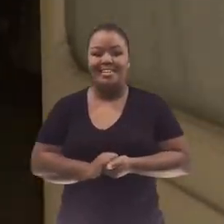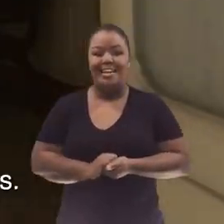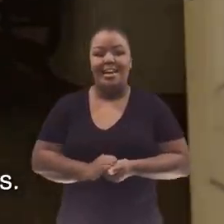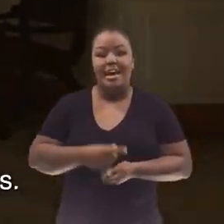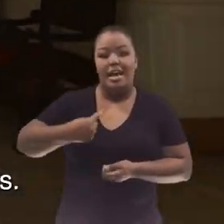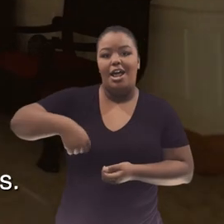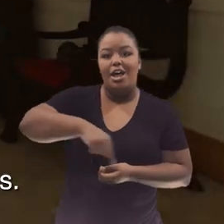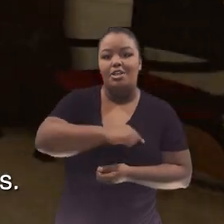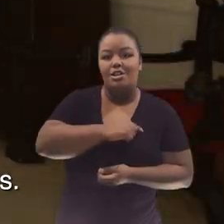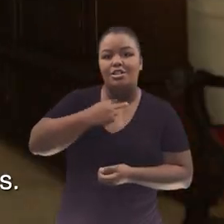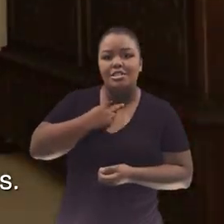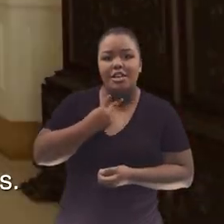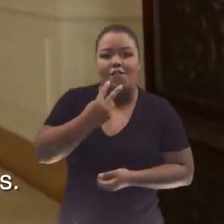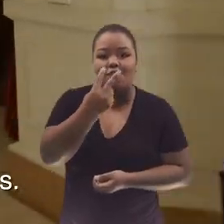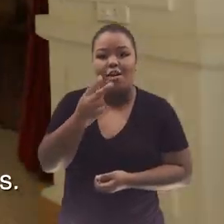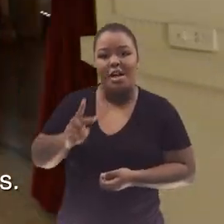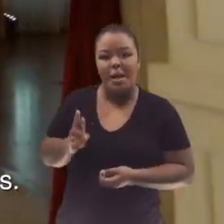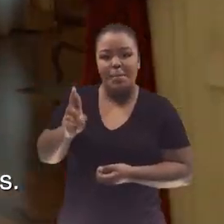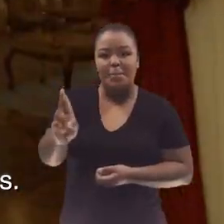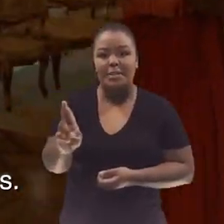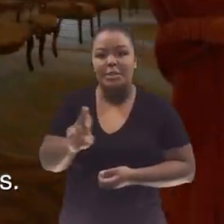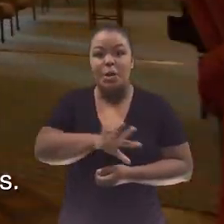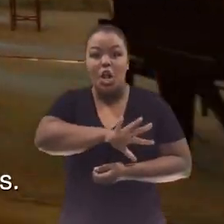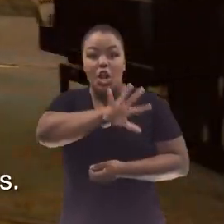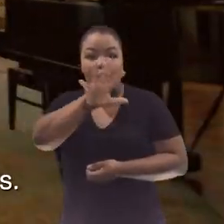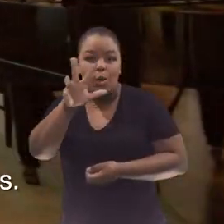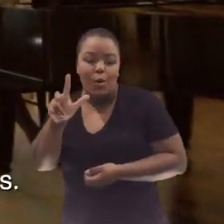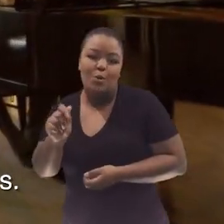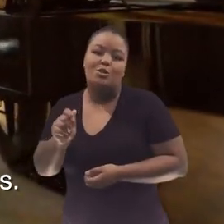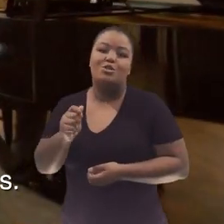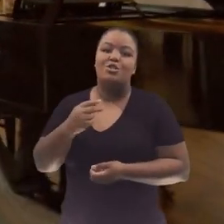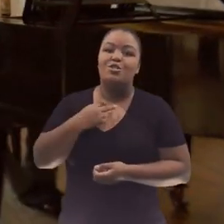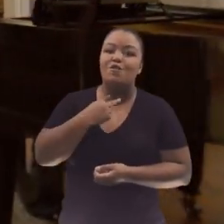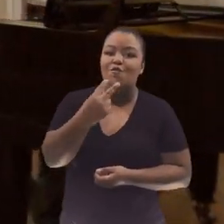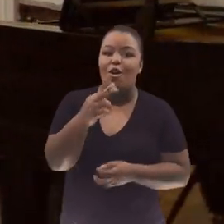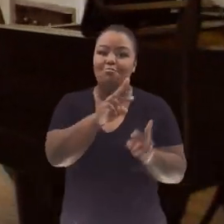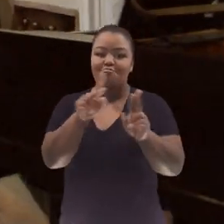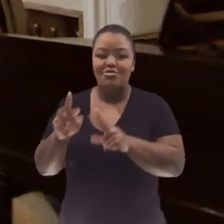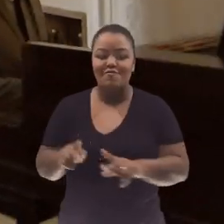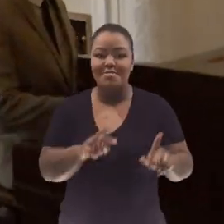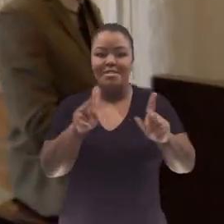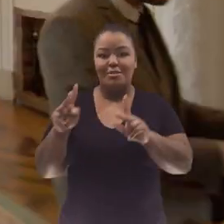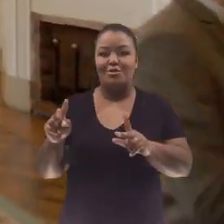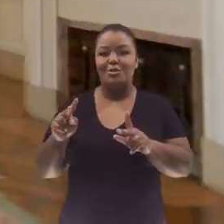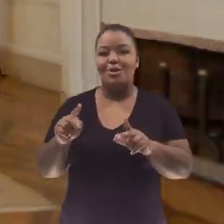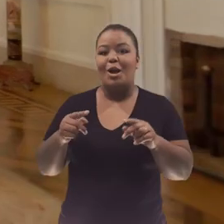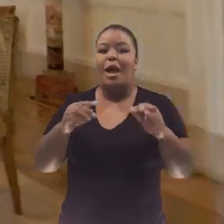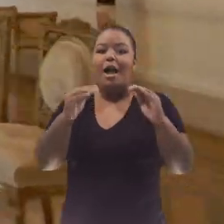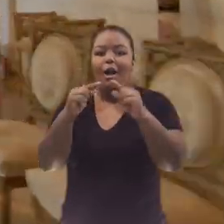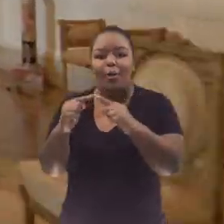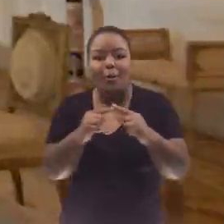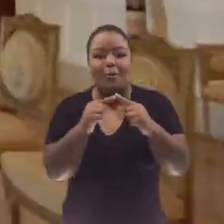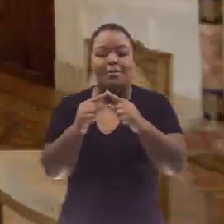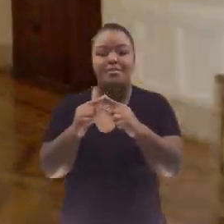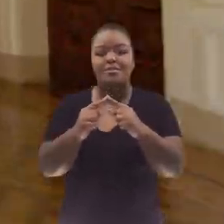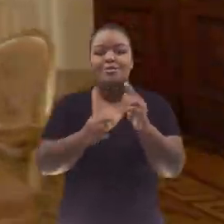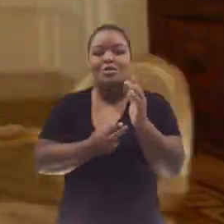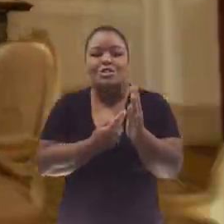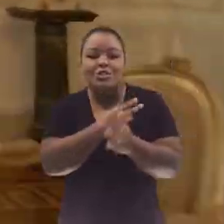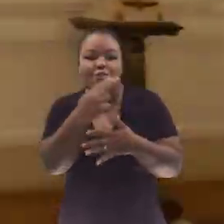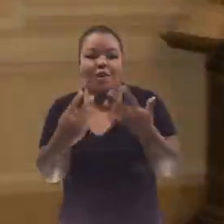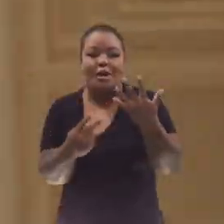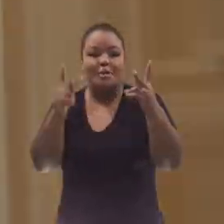A nossa fala é o som de milhões de vozes diferentes. A combinação de